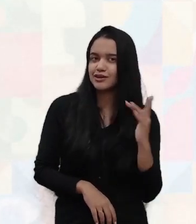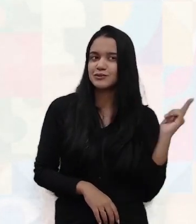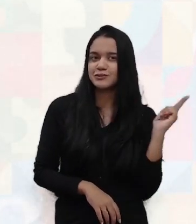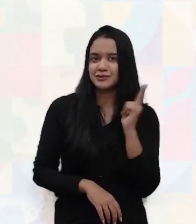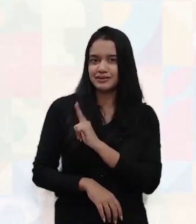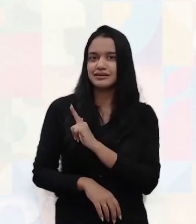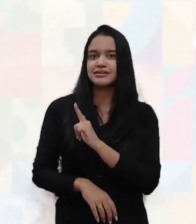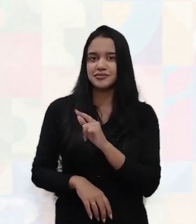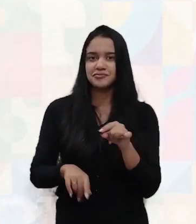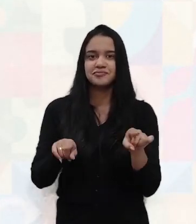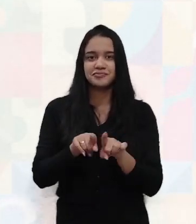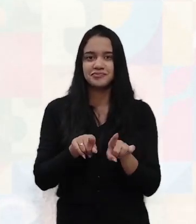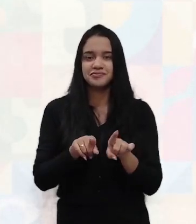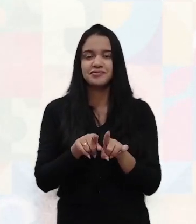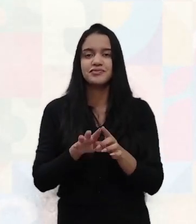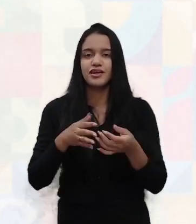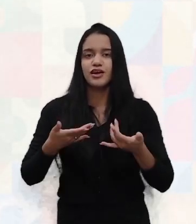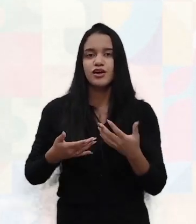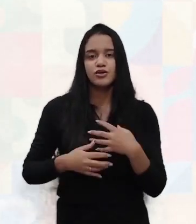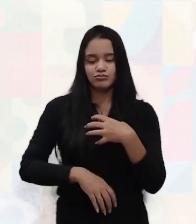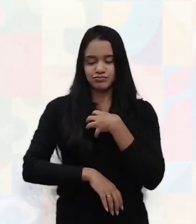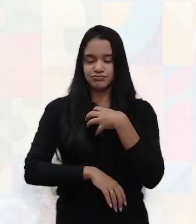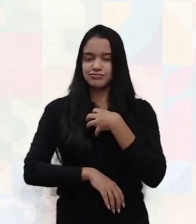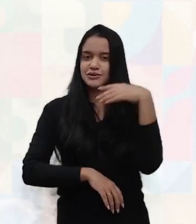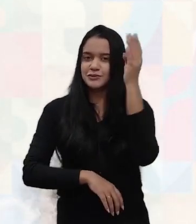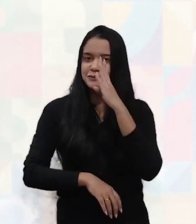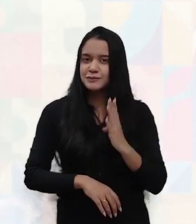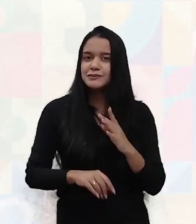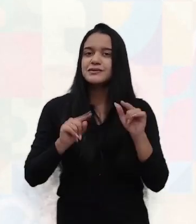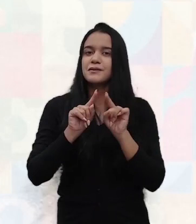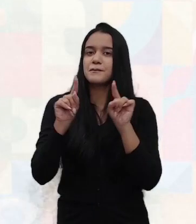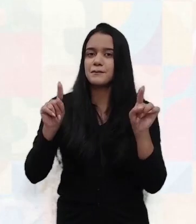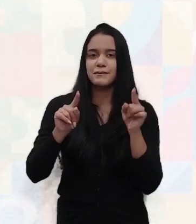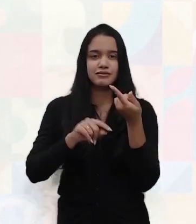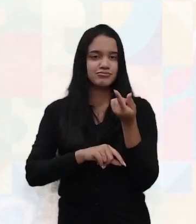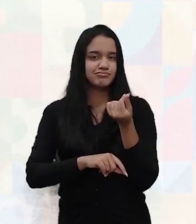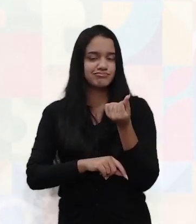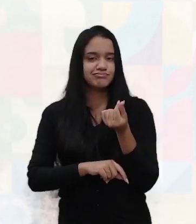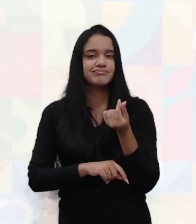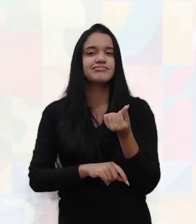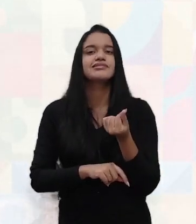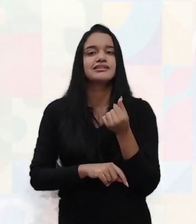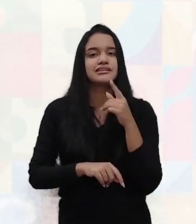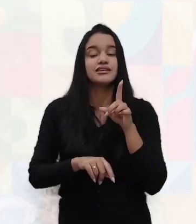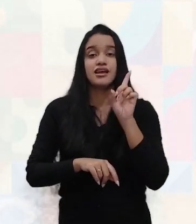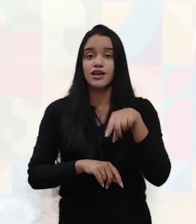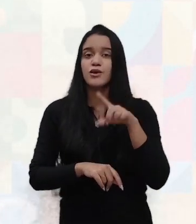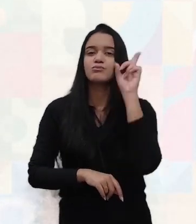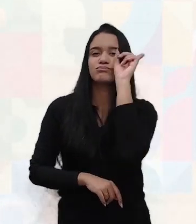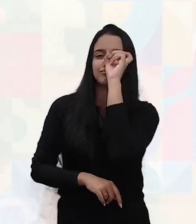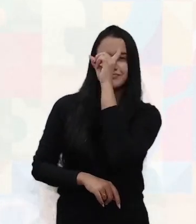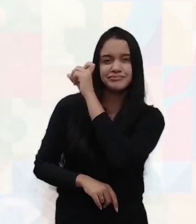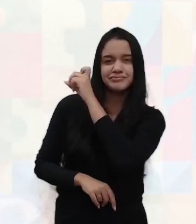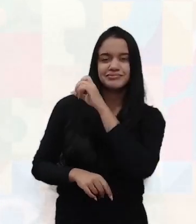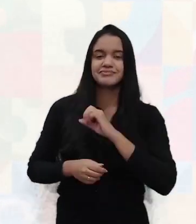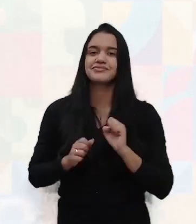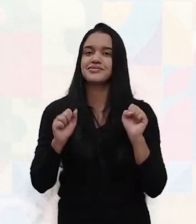Nós damos o nosso famoso jeitinho brasileiro e conseguimos, sim, aplicar. Mas, sem dinheiro, realmente, se torna um pouco mais difícil.